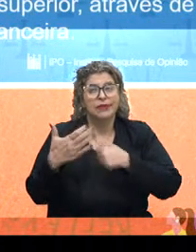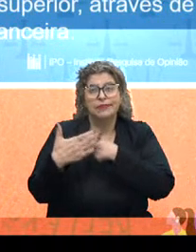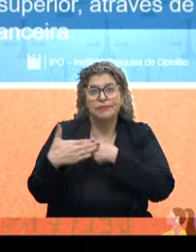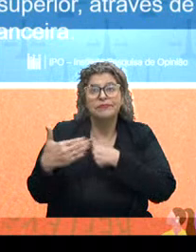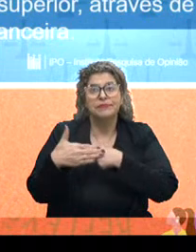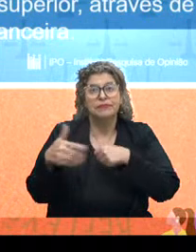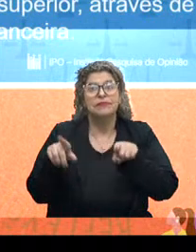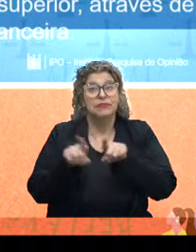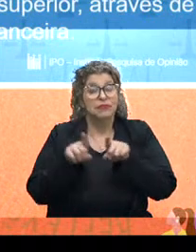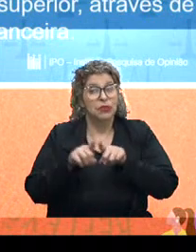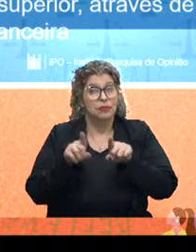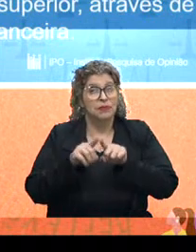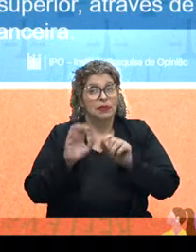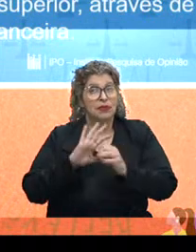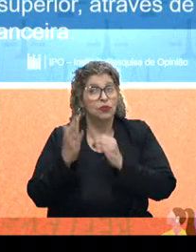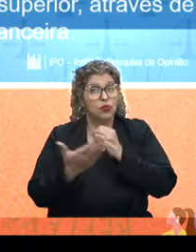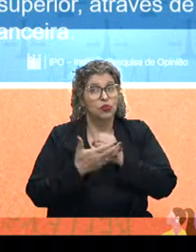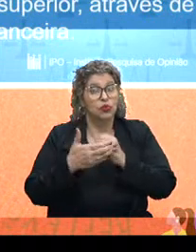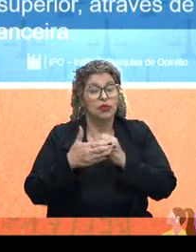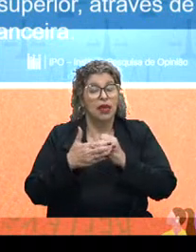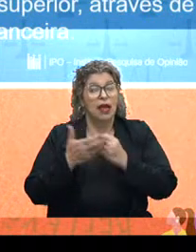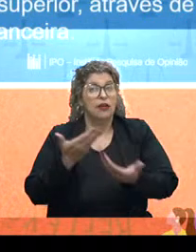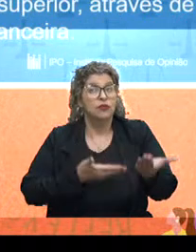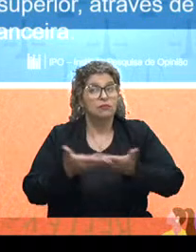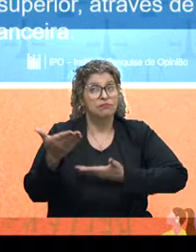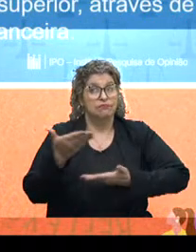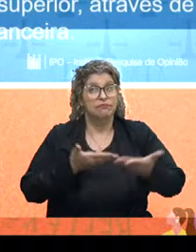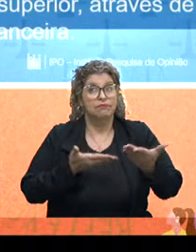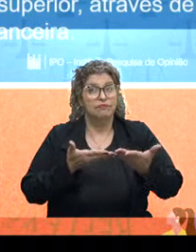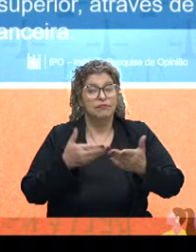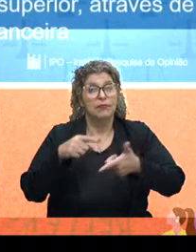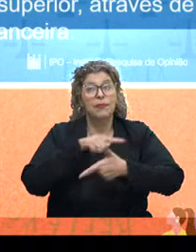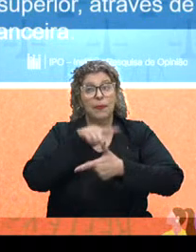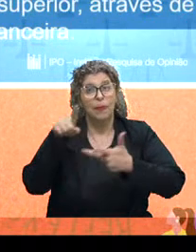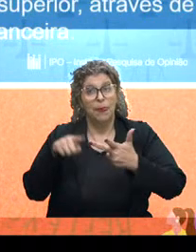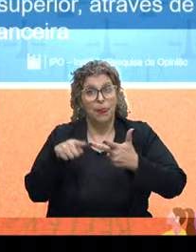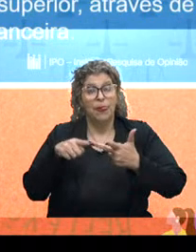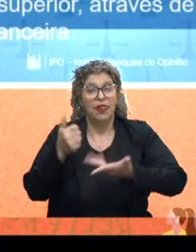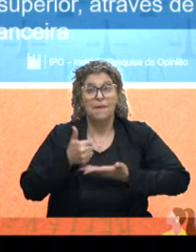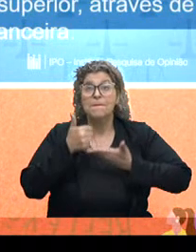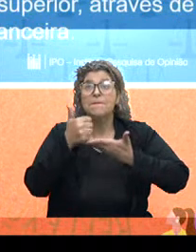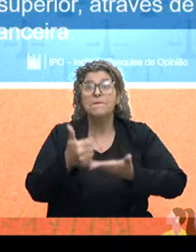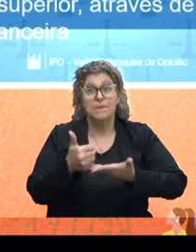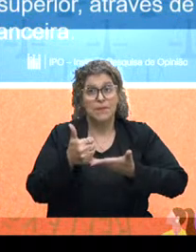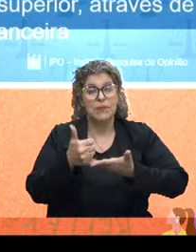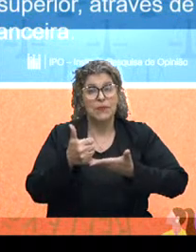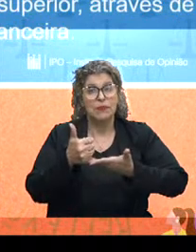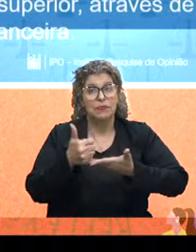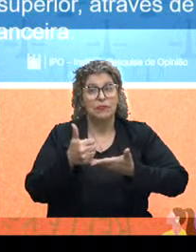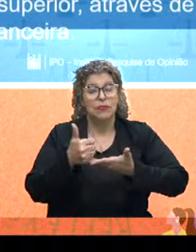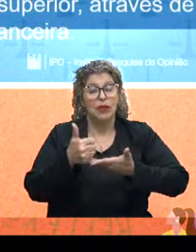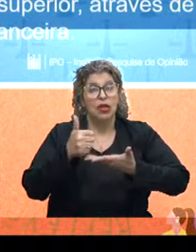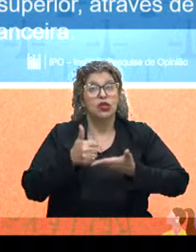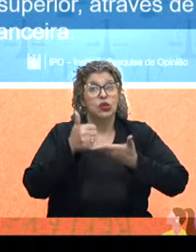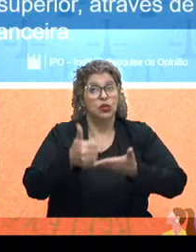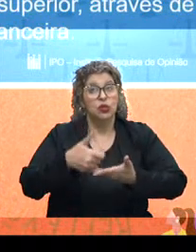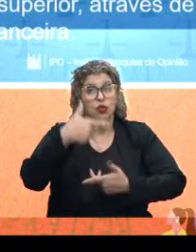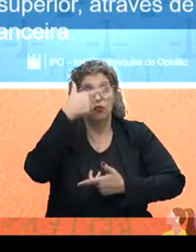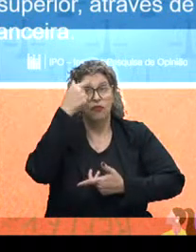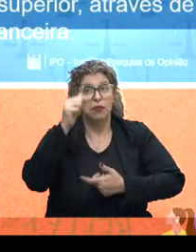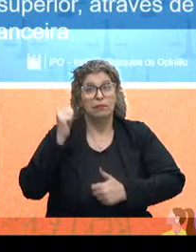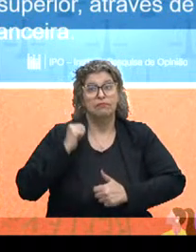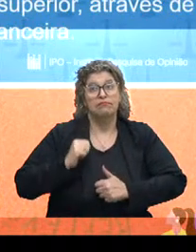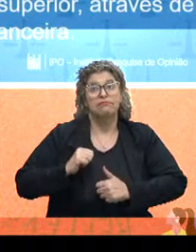com a pandemia, incluindo aí a socialização. E o terceiro, então, o suporte para a questão do ensino superior, através de